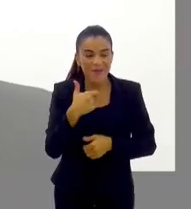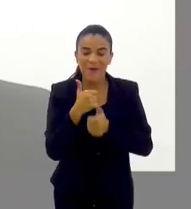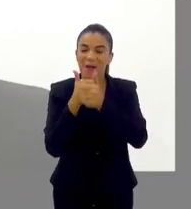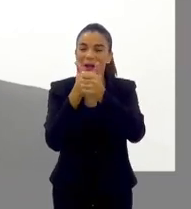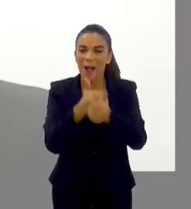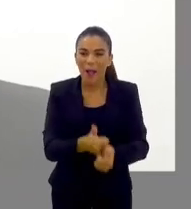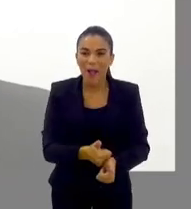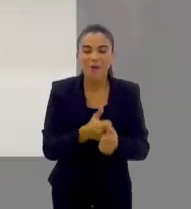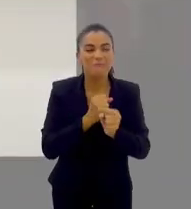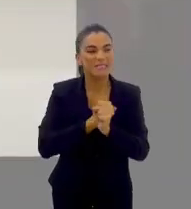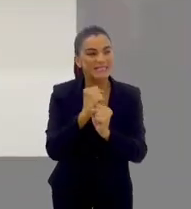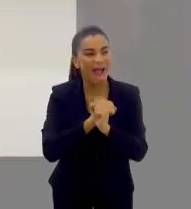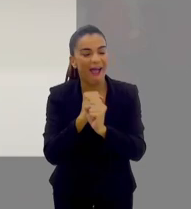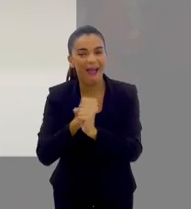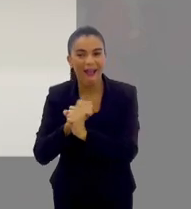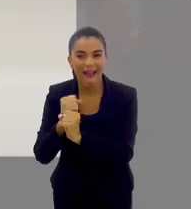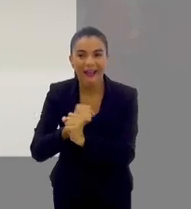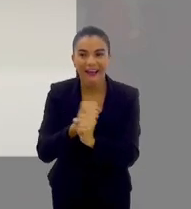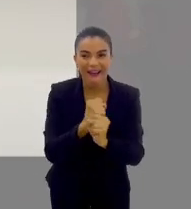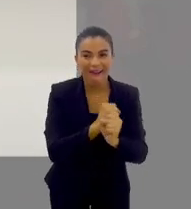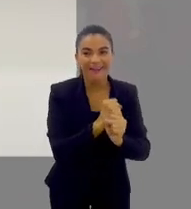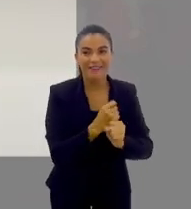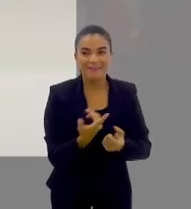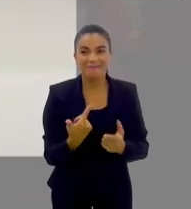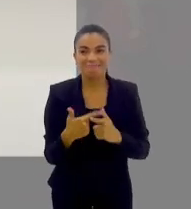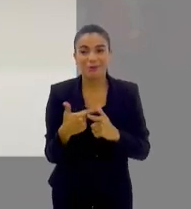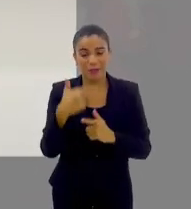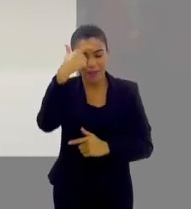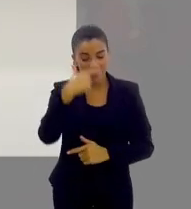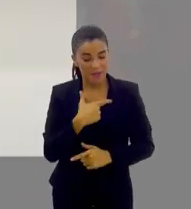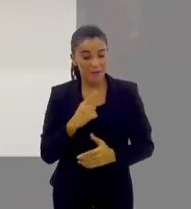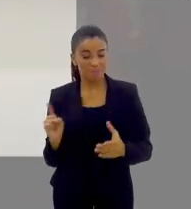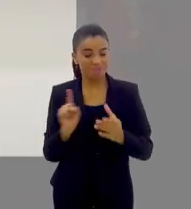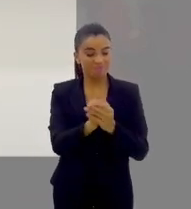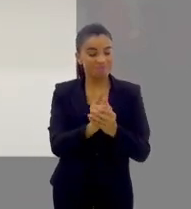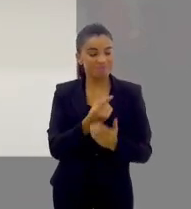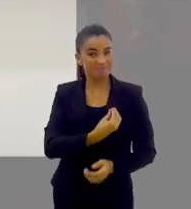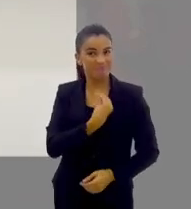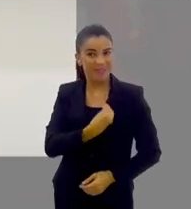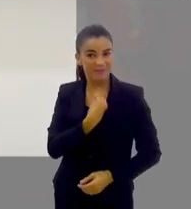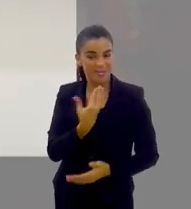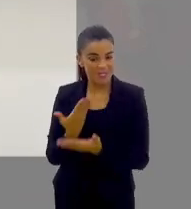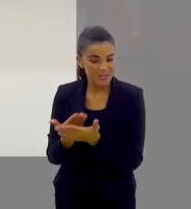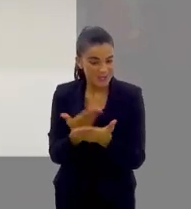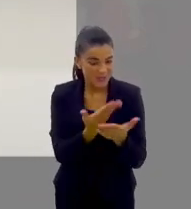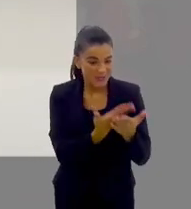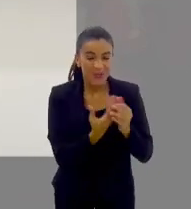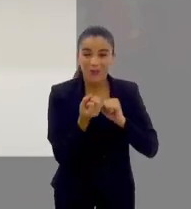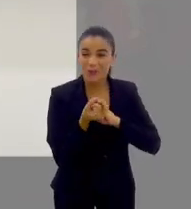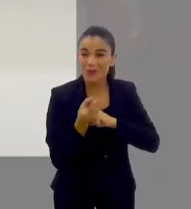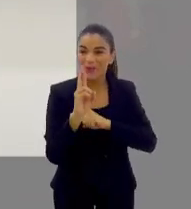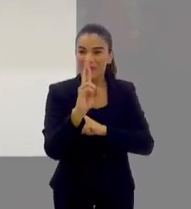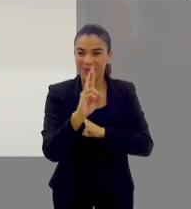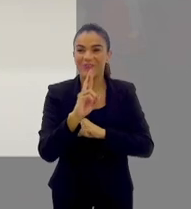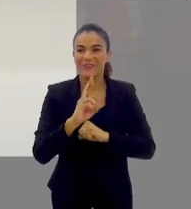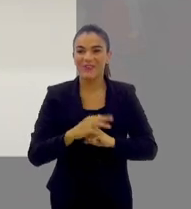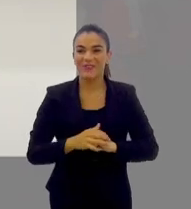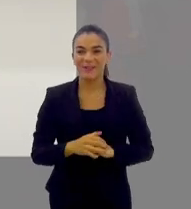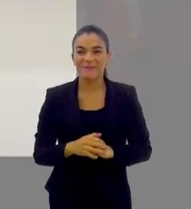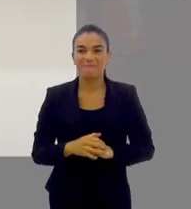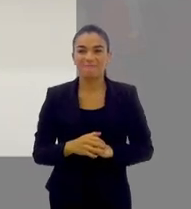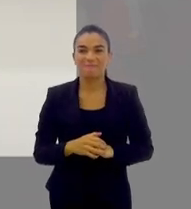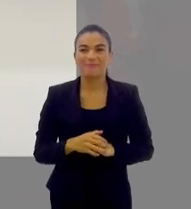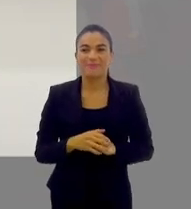eu acompanho há bastante tempo porque eu participei como estudante de doutorado,